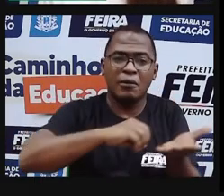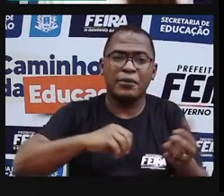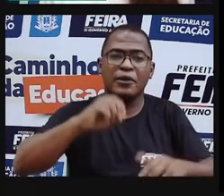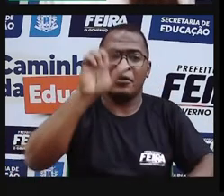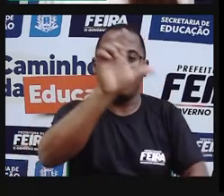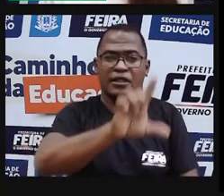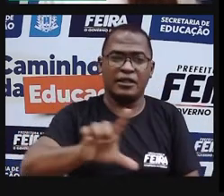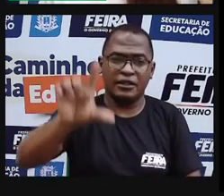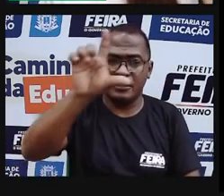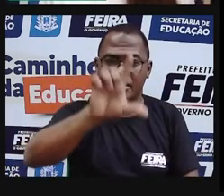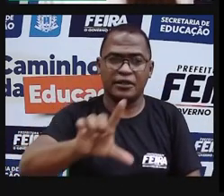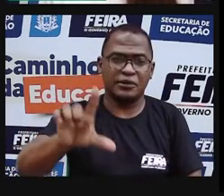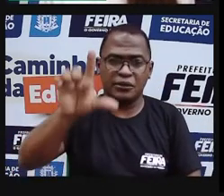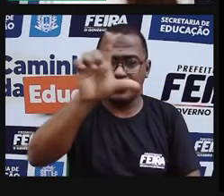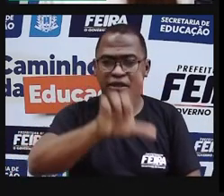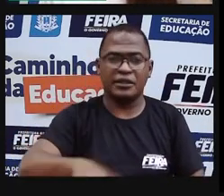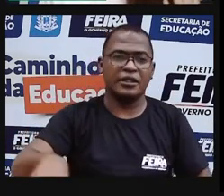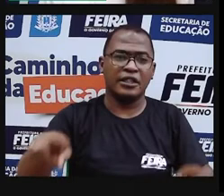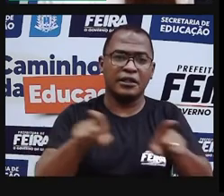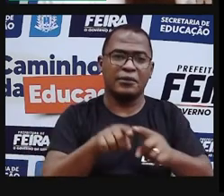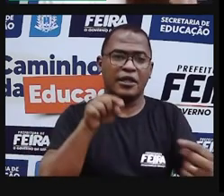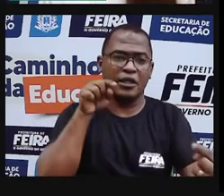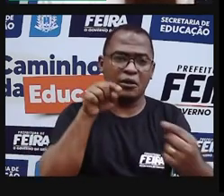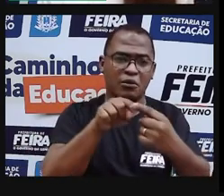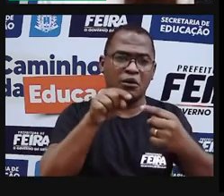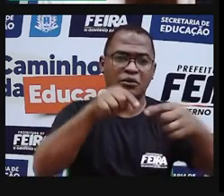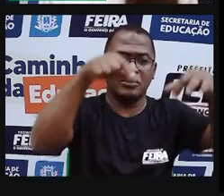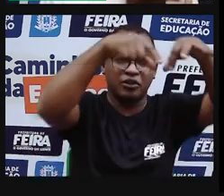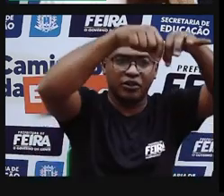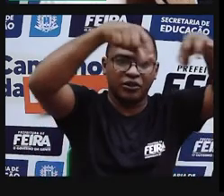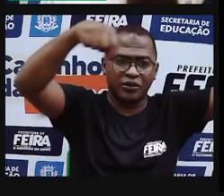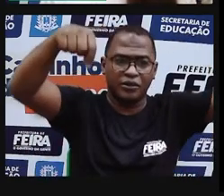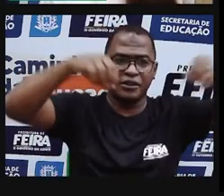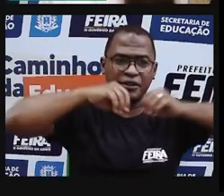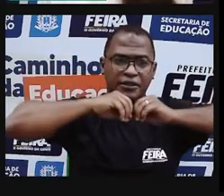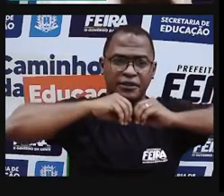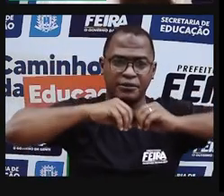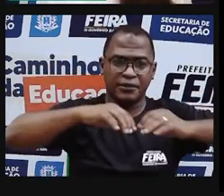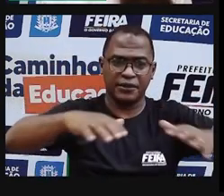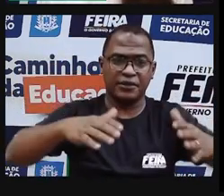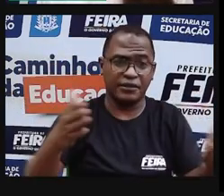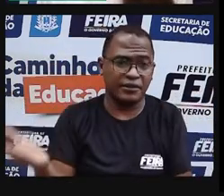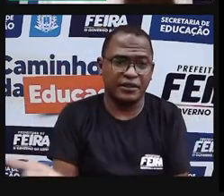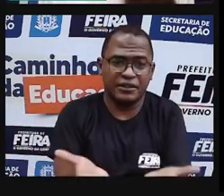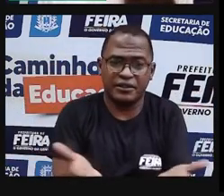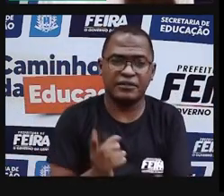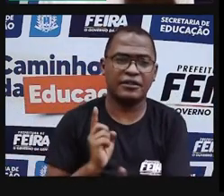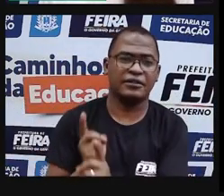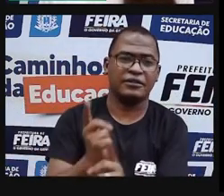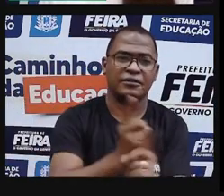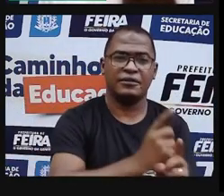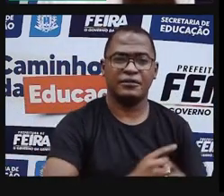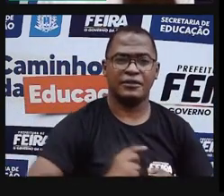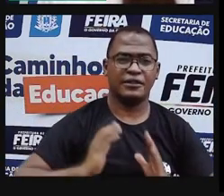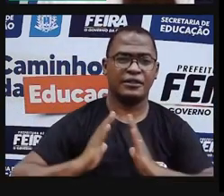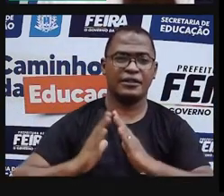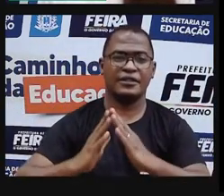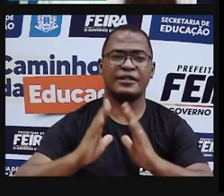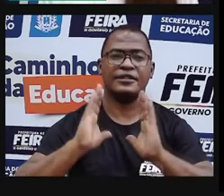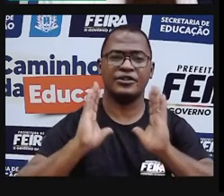além, se ampliou. Então, a gente vê hoje muito na decoração, a gente vê muito, né,